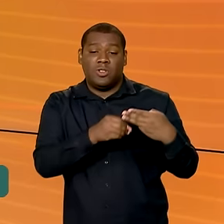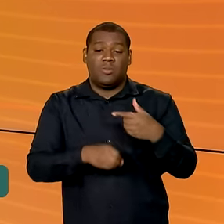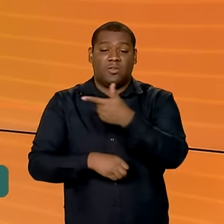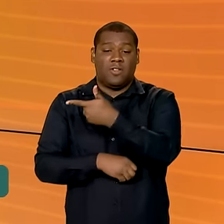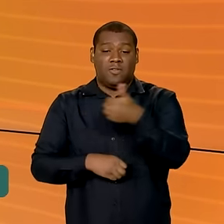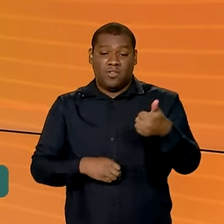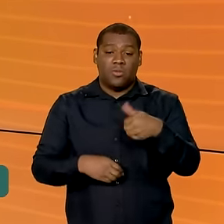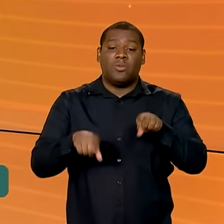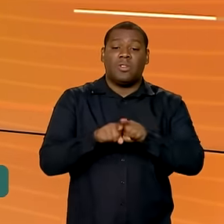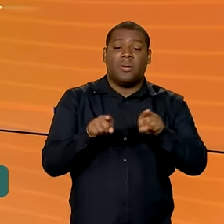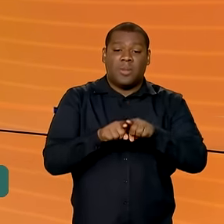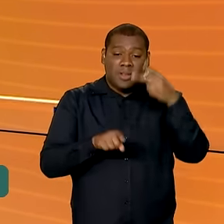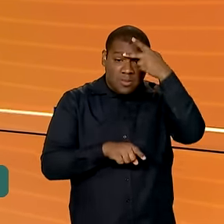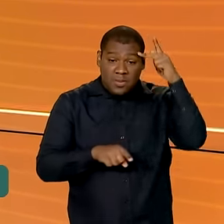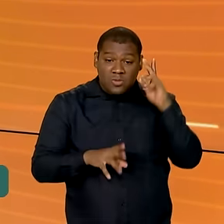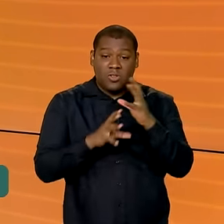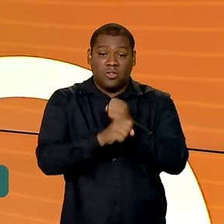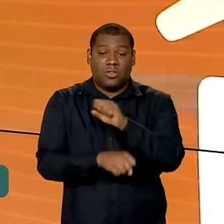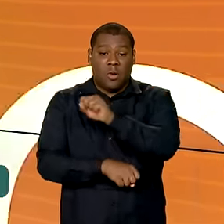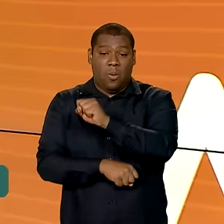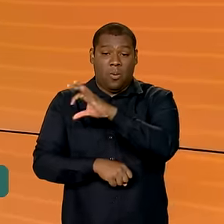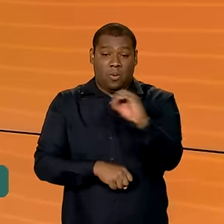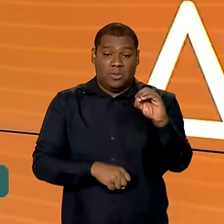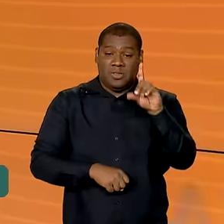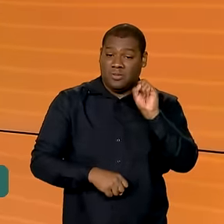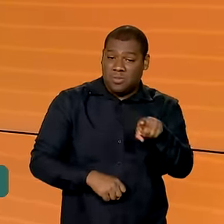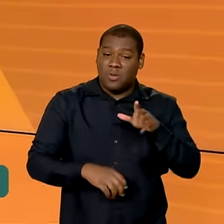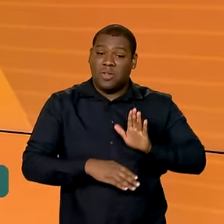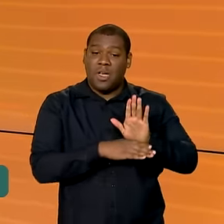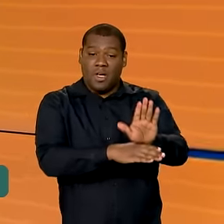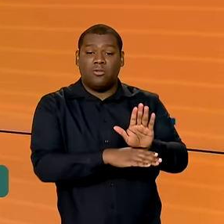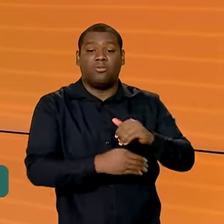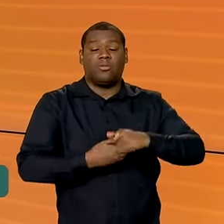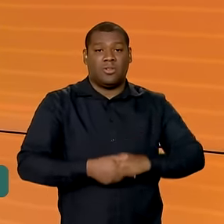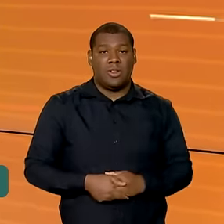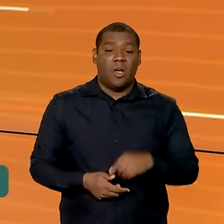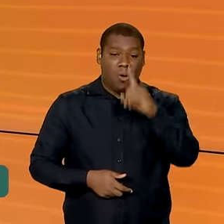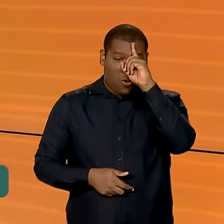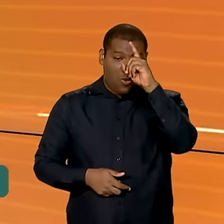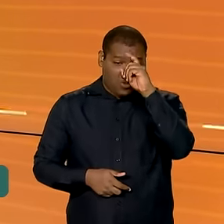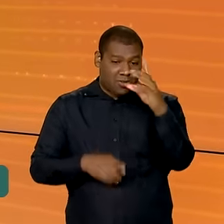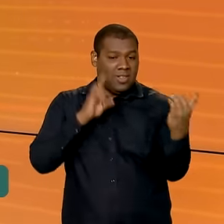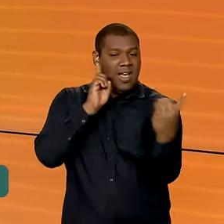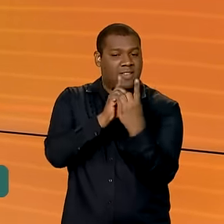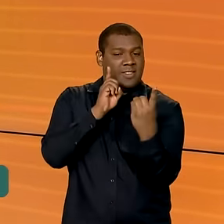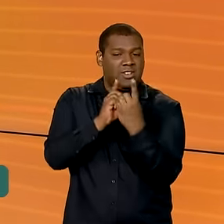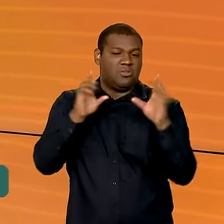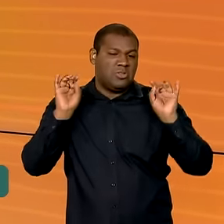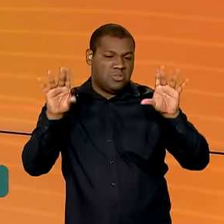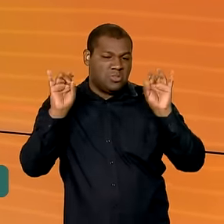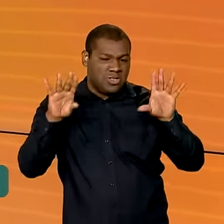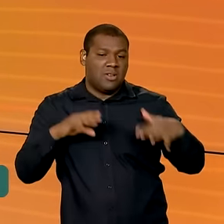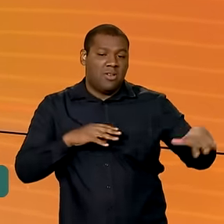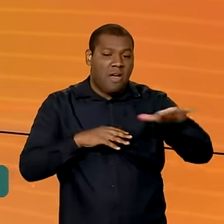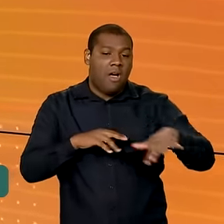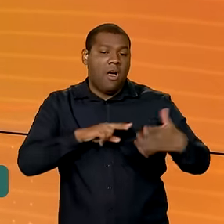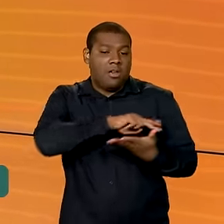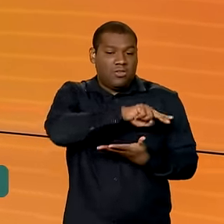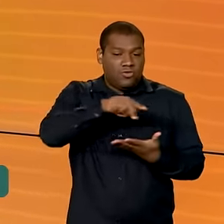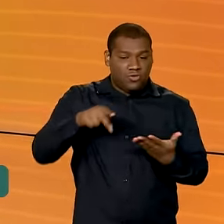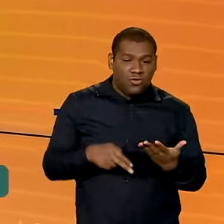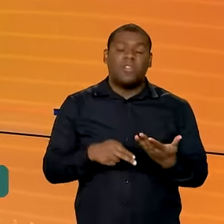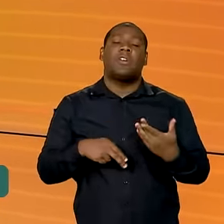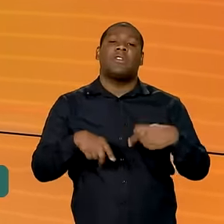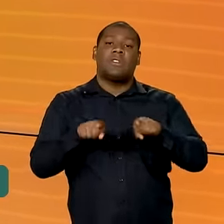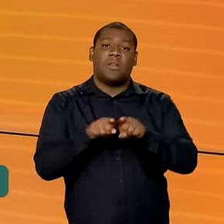mais de 800 mil pessoas. O complexo médico vai contar com atendimento especializado em diversas áreas médicas e